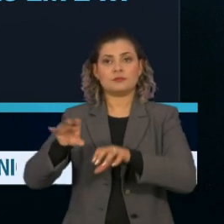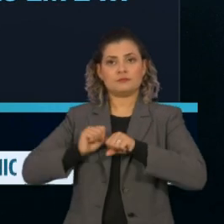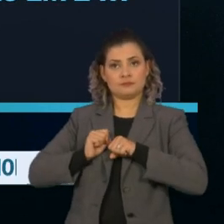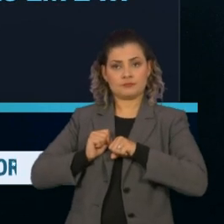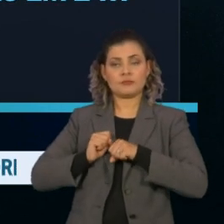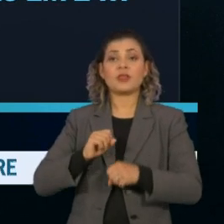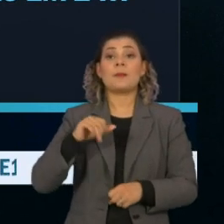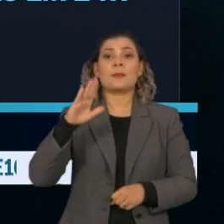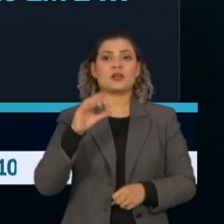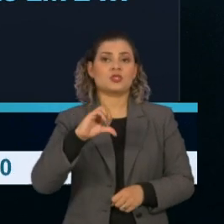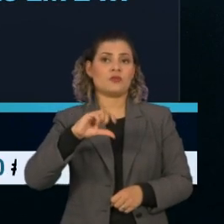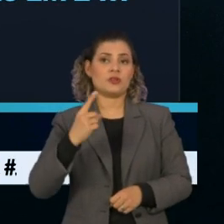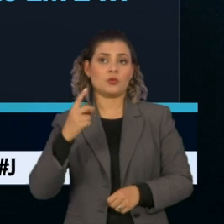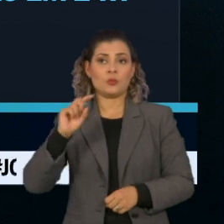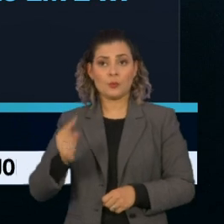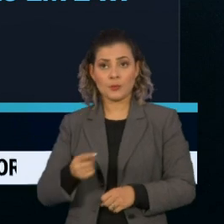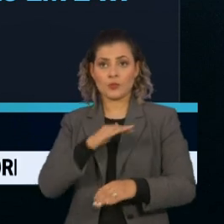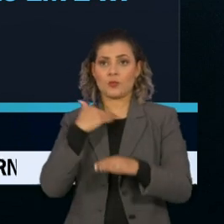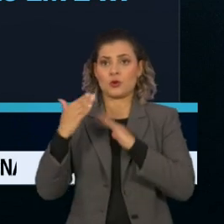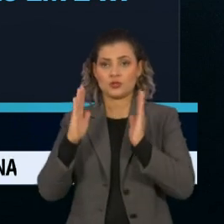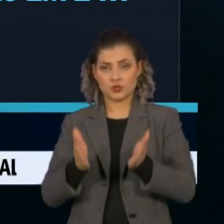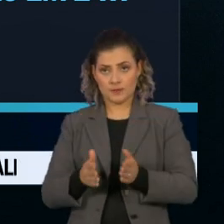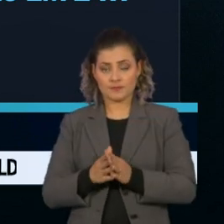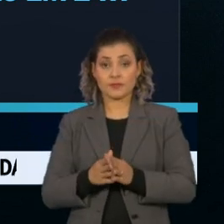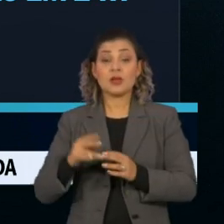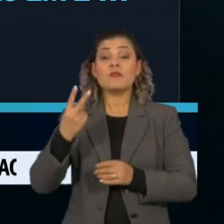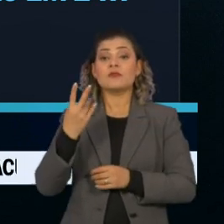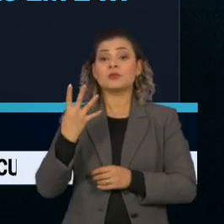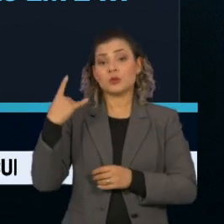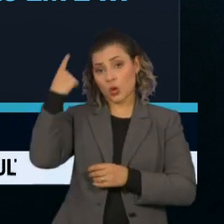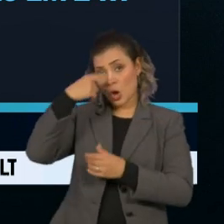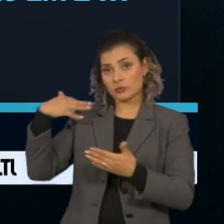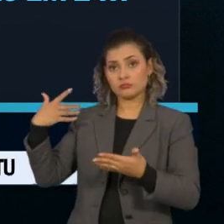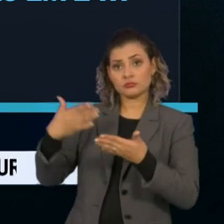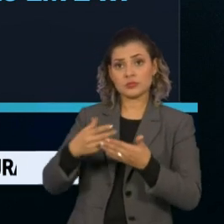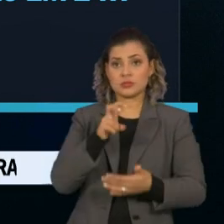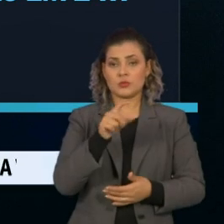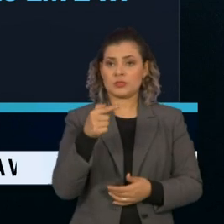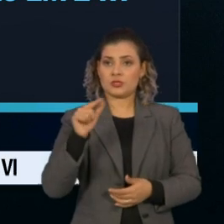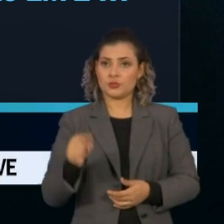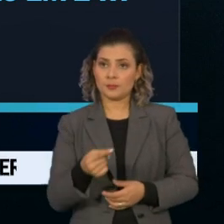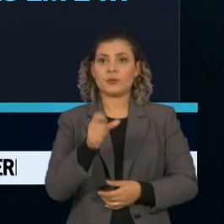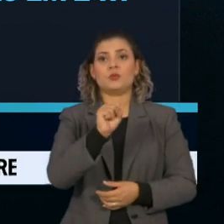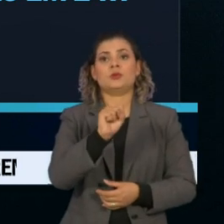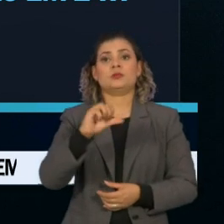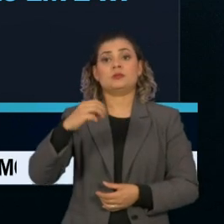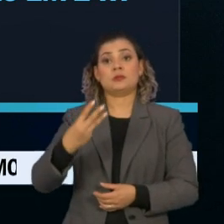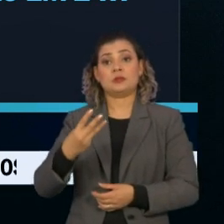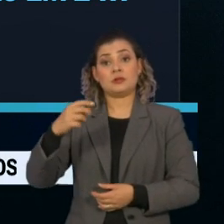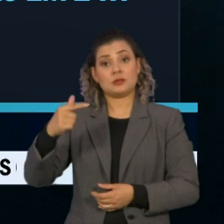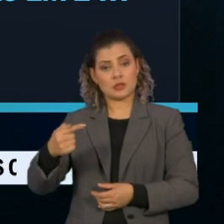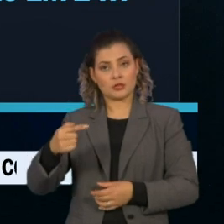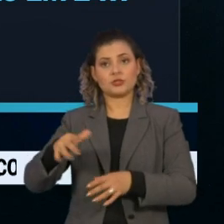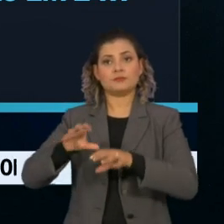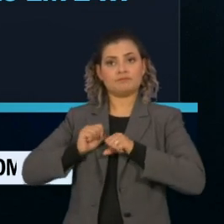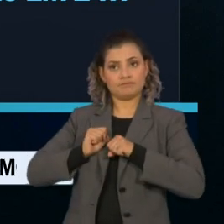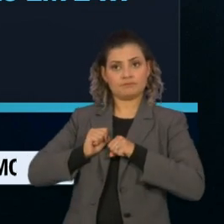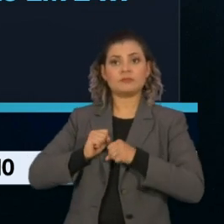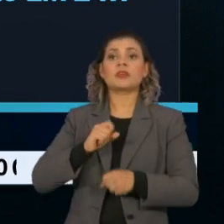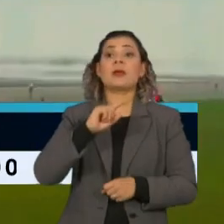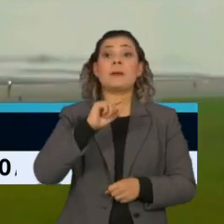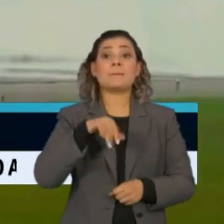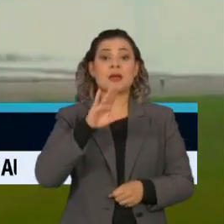acumula mais de 91 mil óbitos. No último dia, foram 57 mil novos registros e mais de 1.100